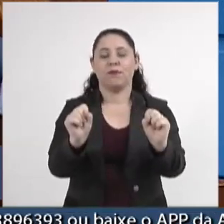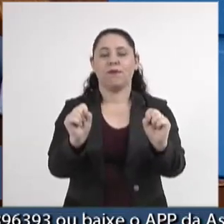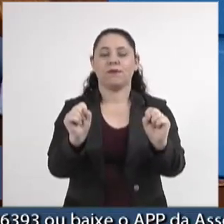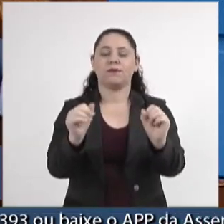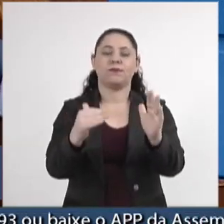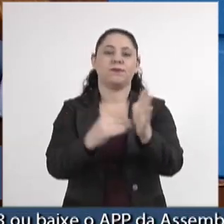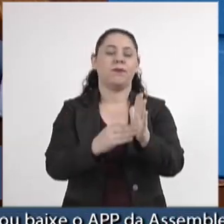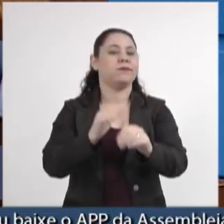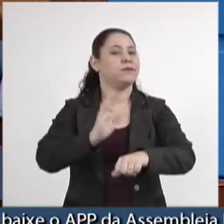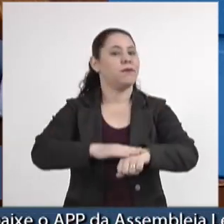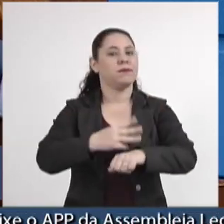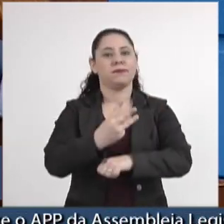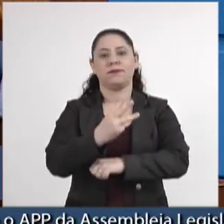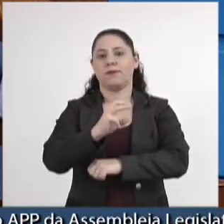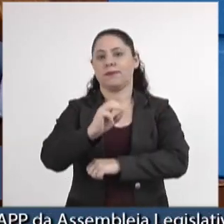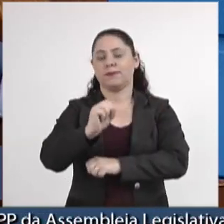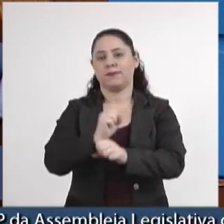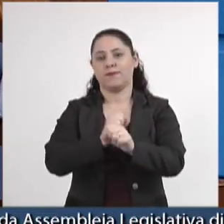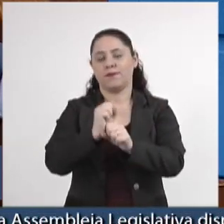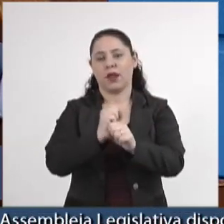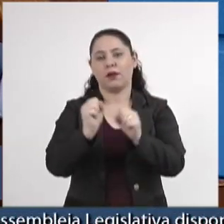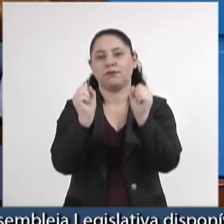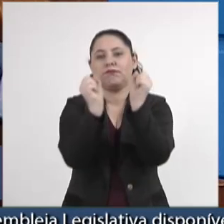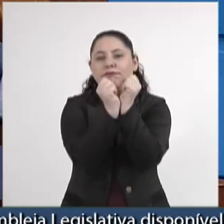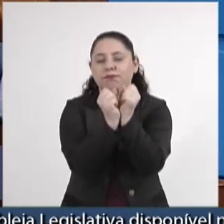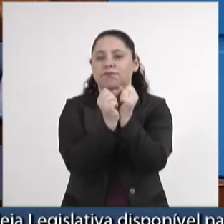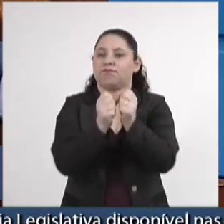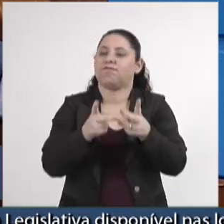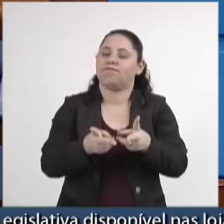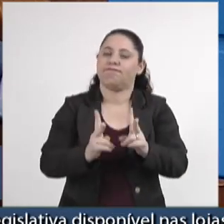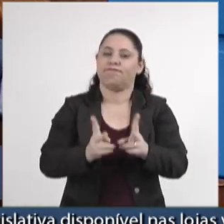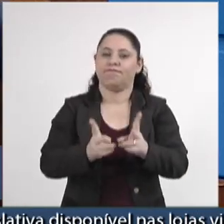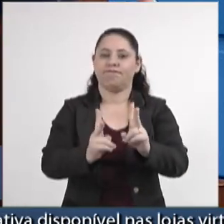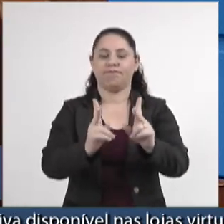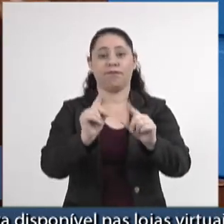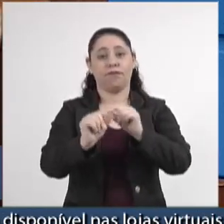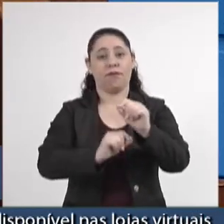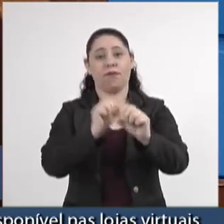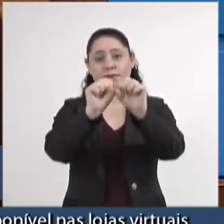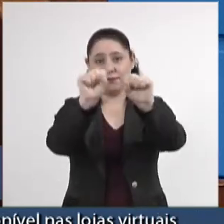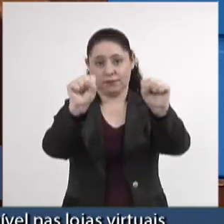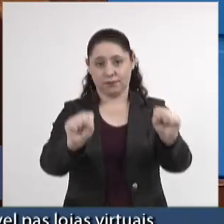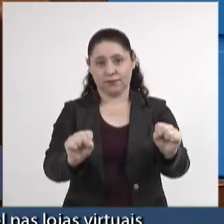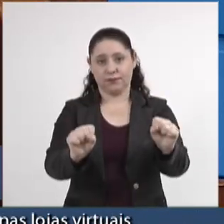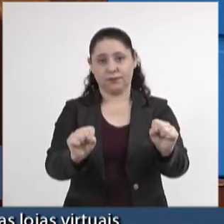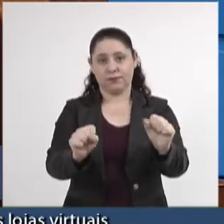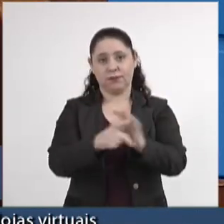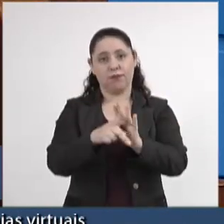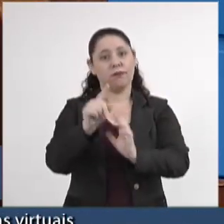Mais de 300 anos de escravidão. E esse sistema